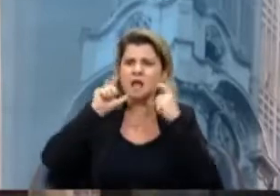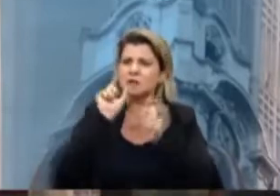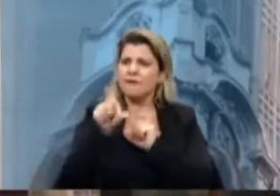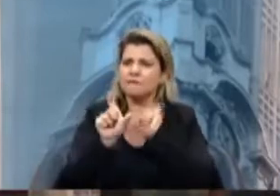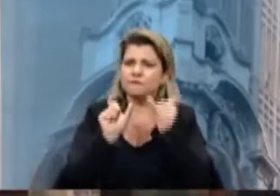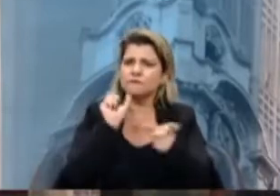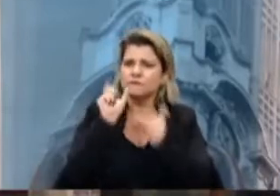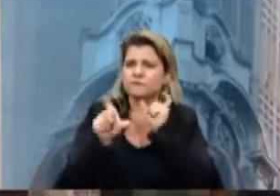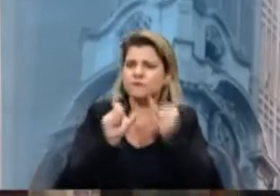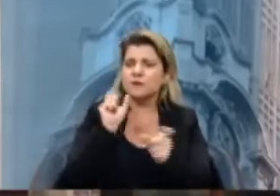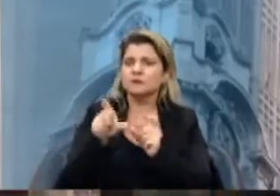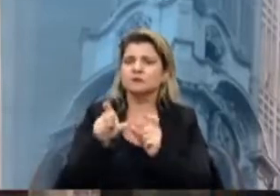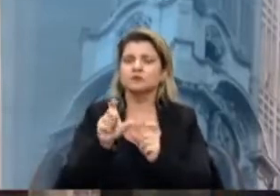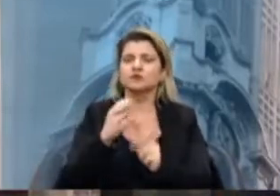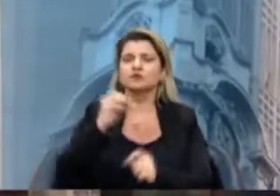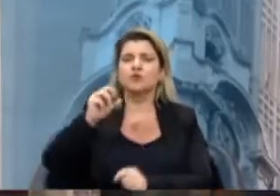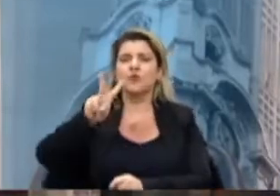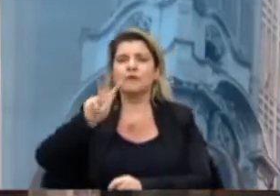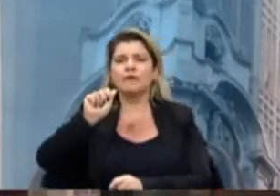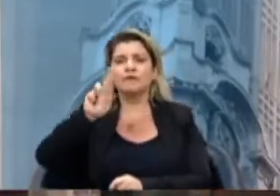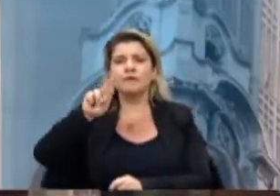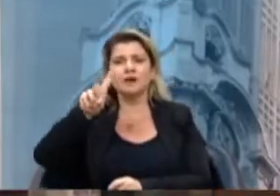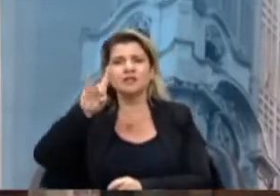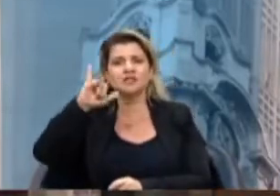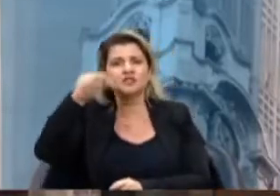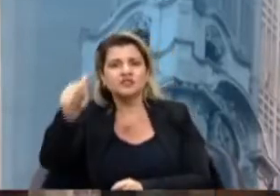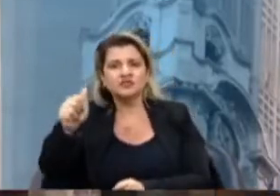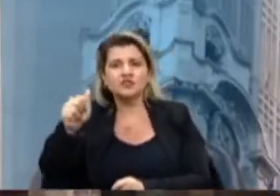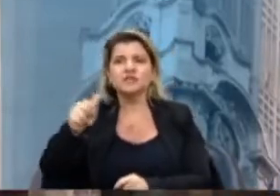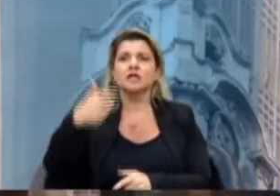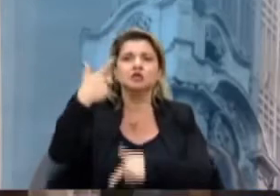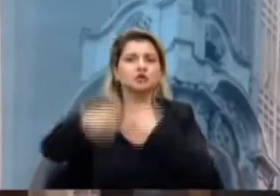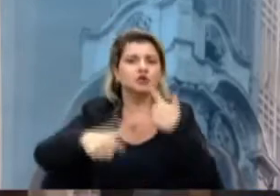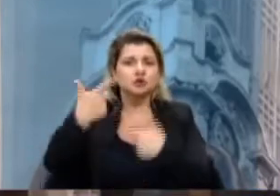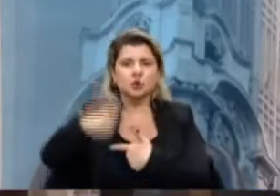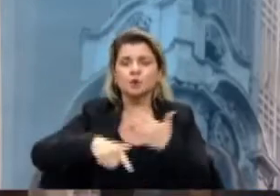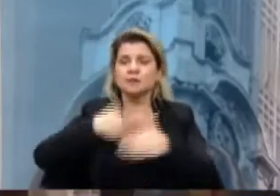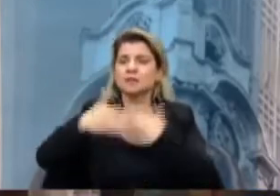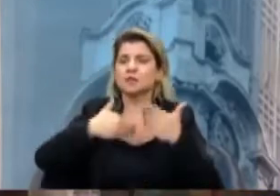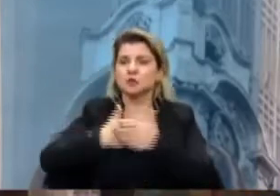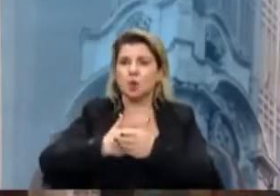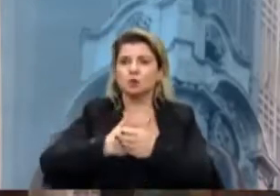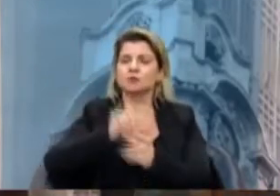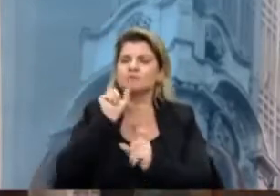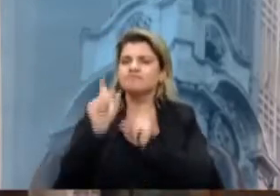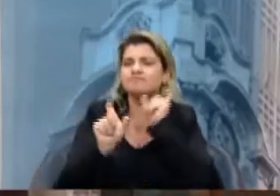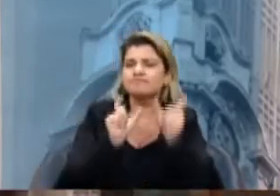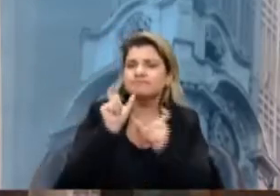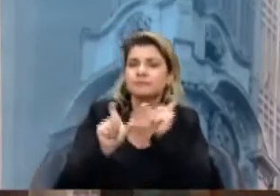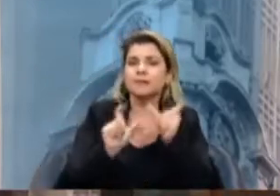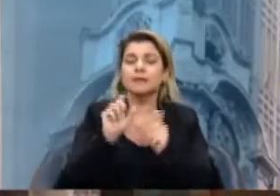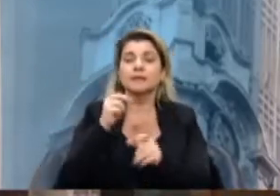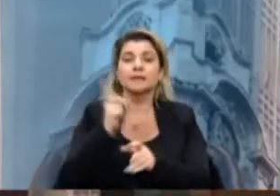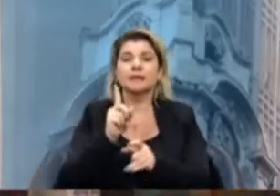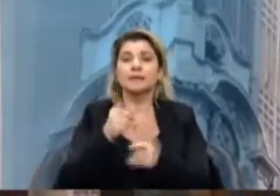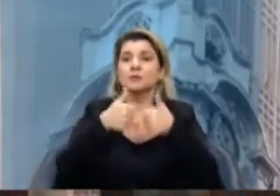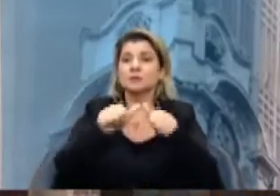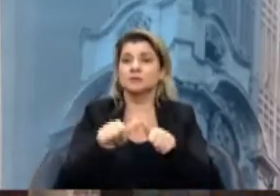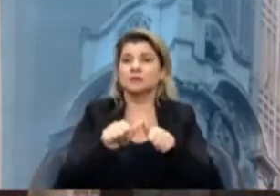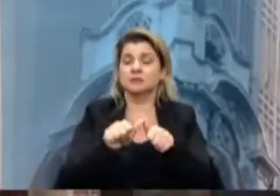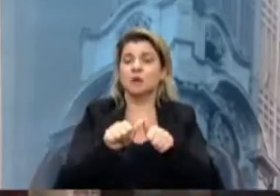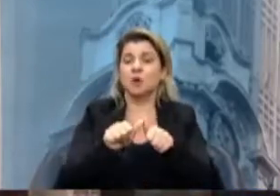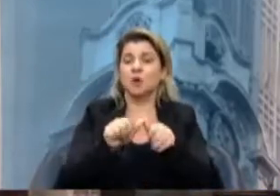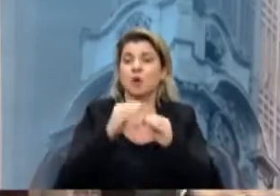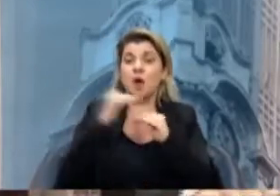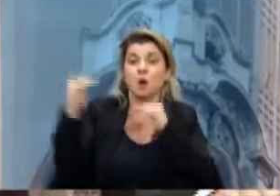acusações de injustas, de covardia, canalice, estupidez e todas as demais desqualificações que não estão à altura dos